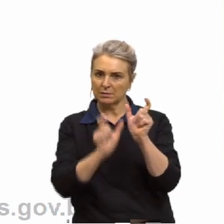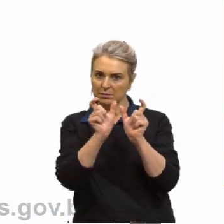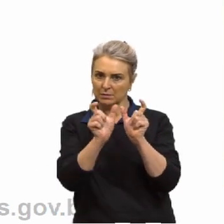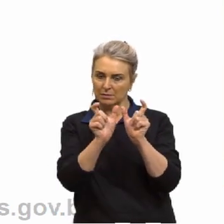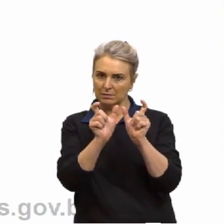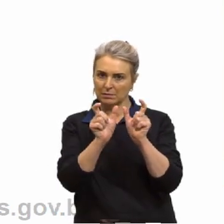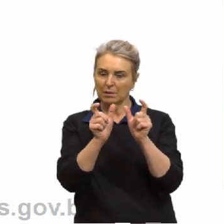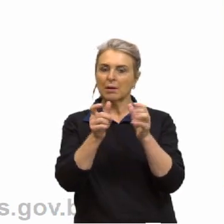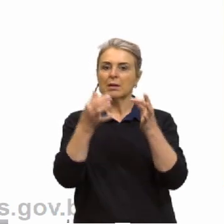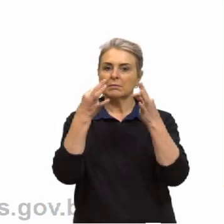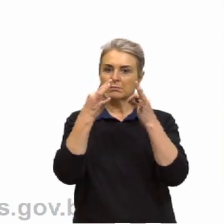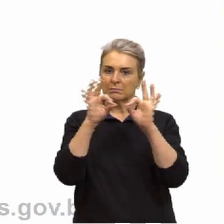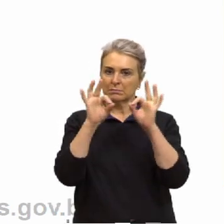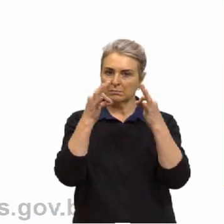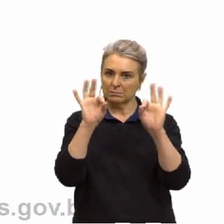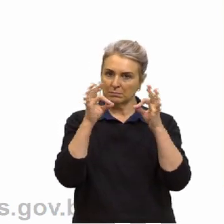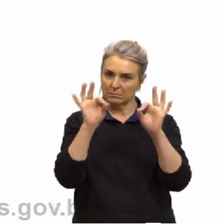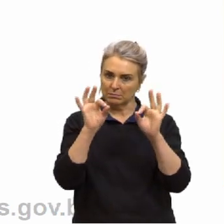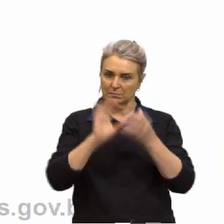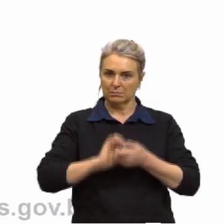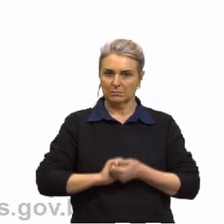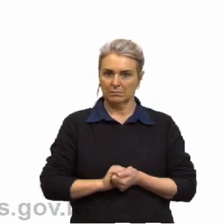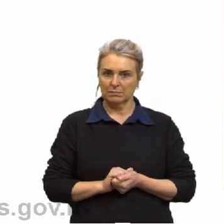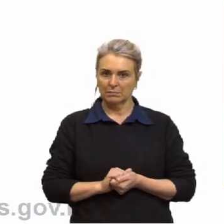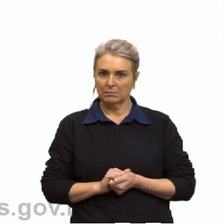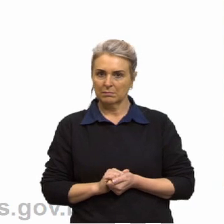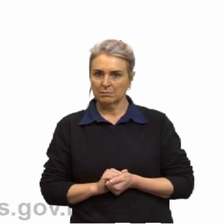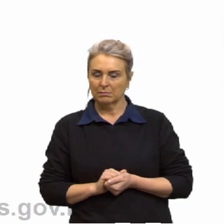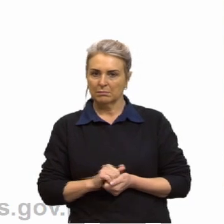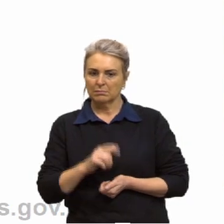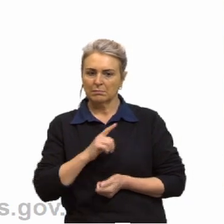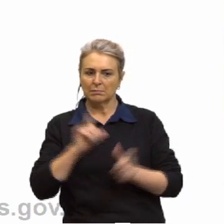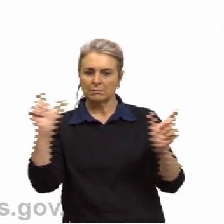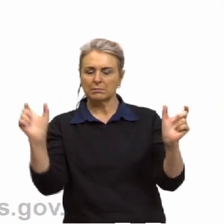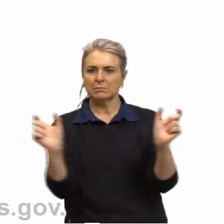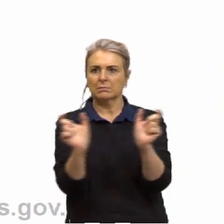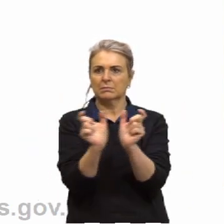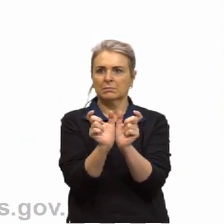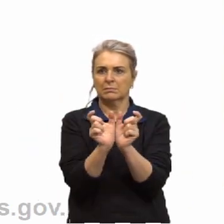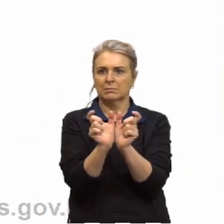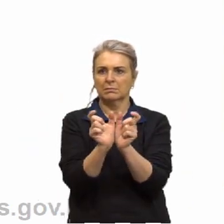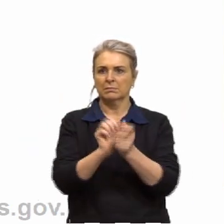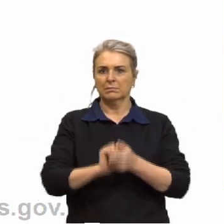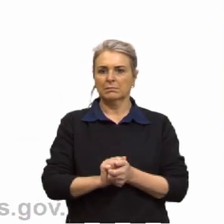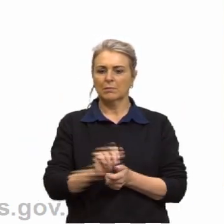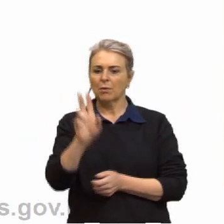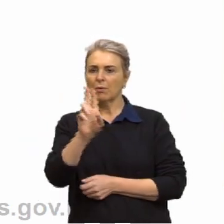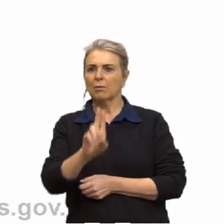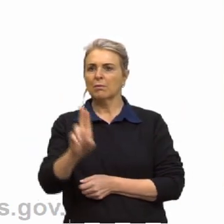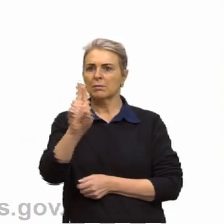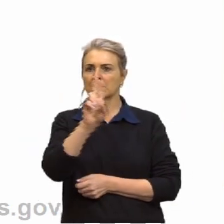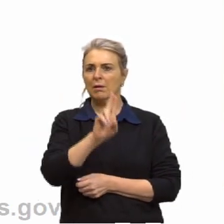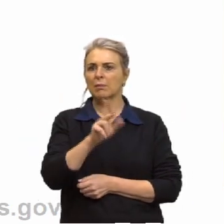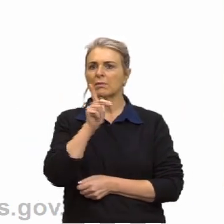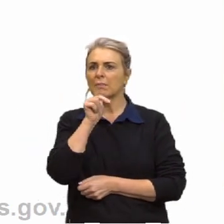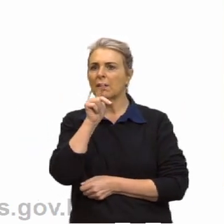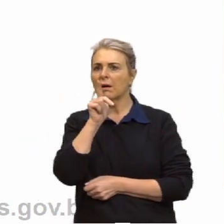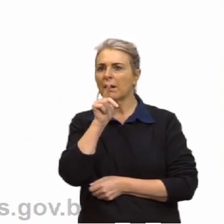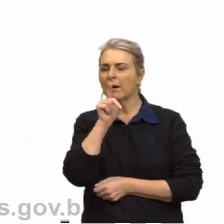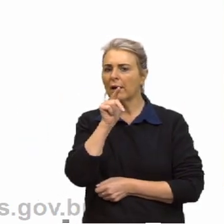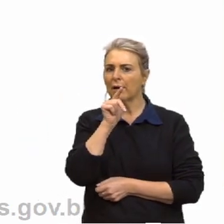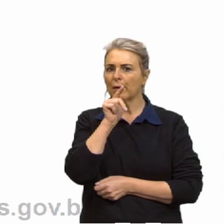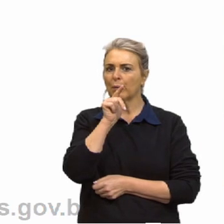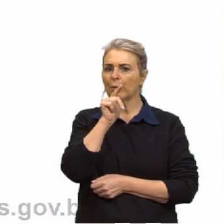sintática. Vamos dar uma olhadinha. A gente tem aqui a frase utilizamos a água sem